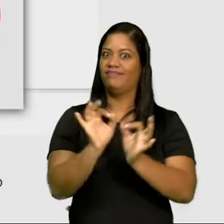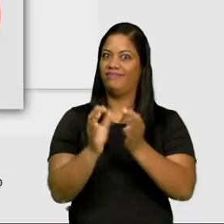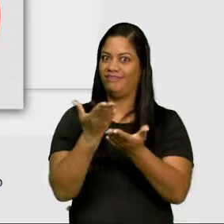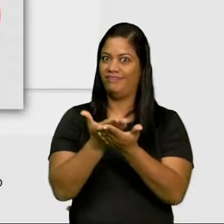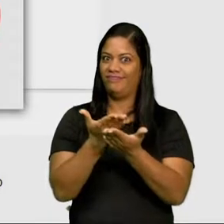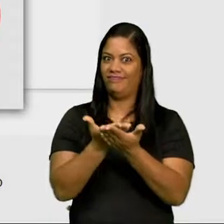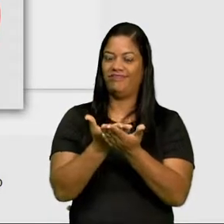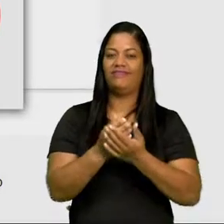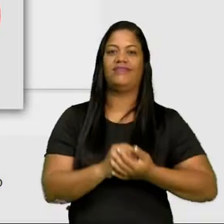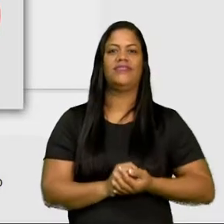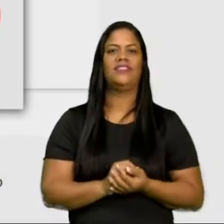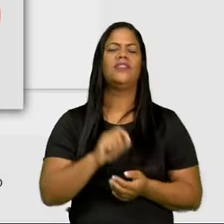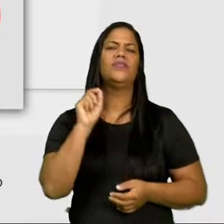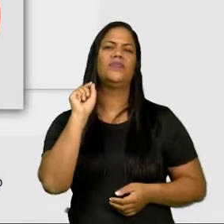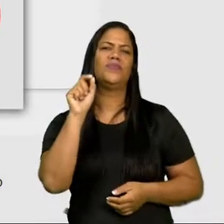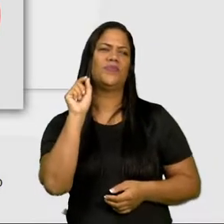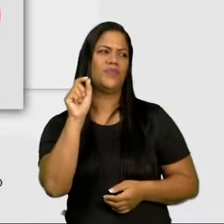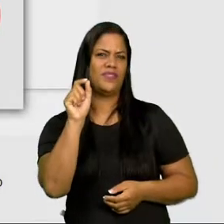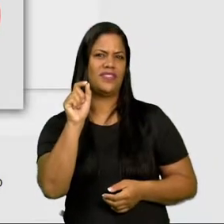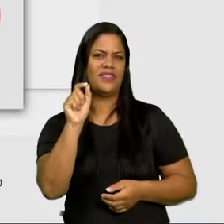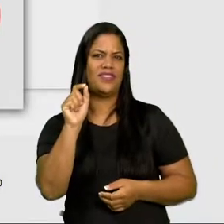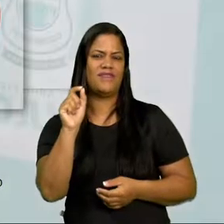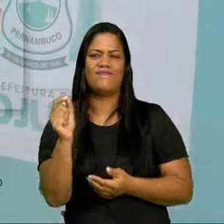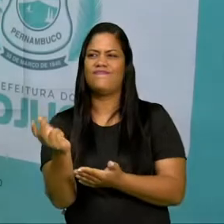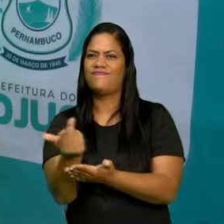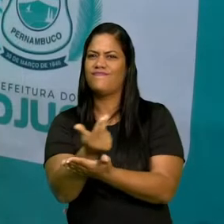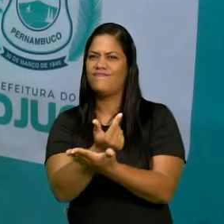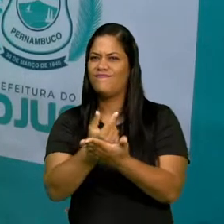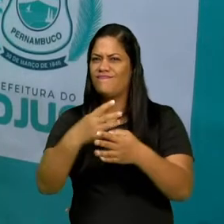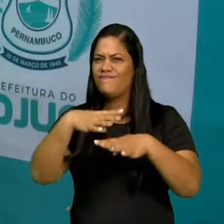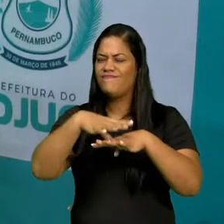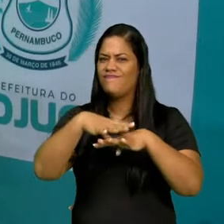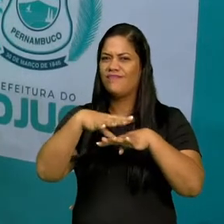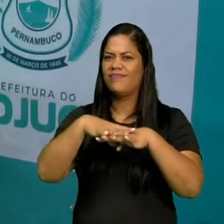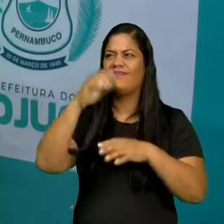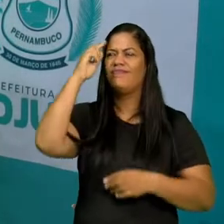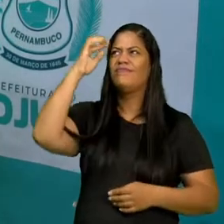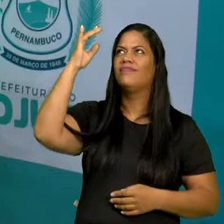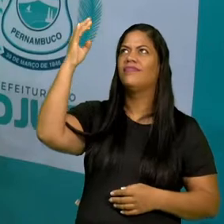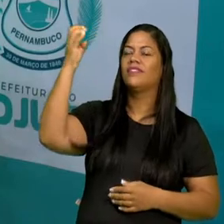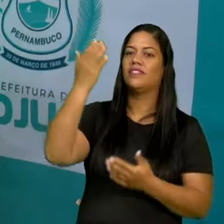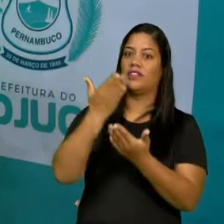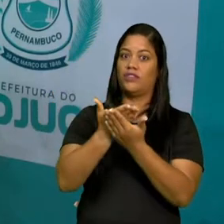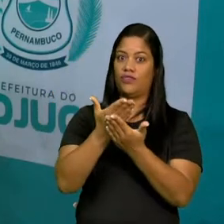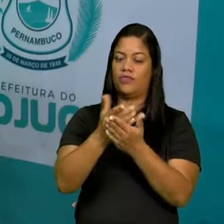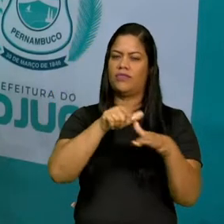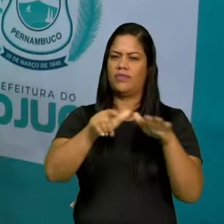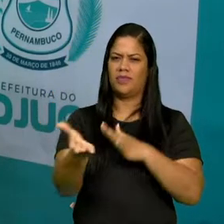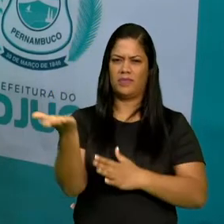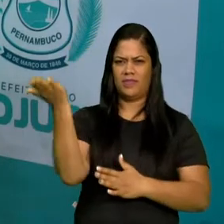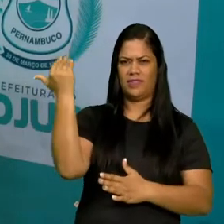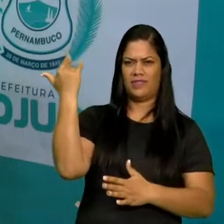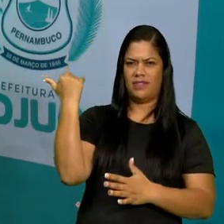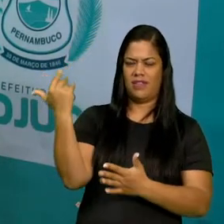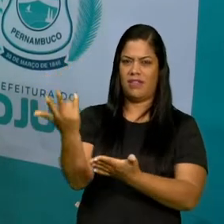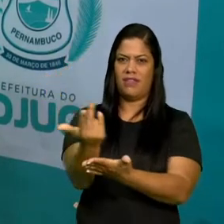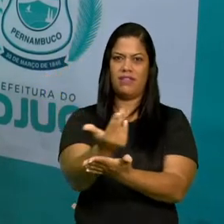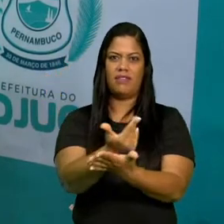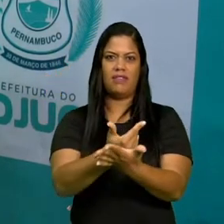lá? Mas o que é formas abstrata, professora? Na semana passada a gente viu sobre obras abstratas, sobre